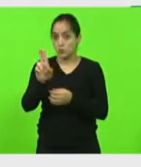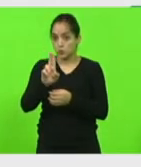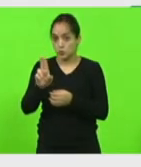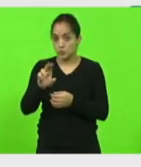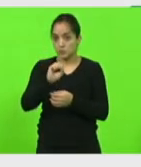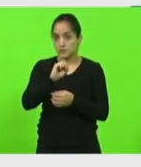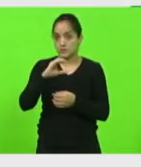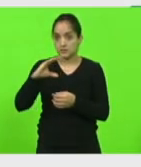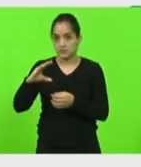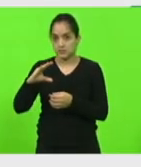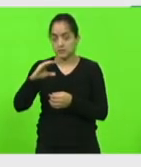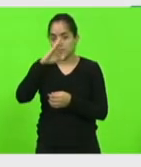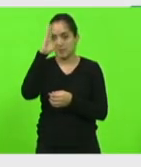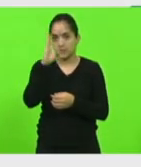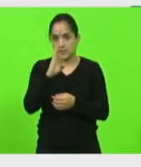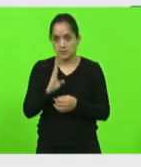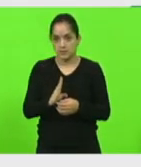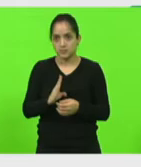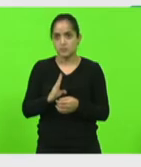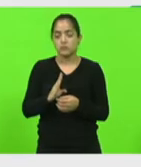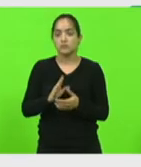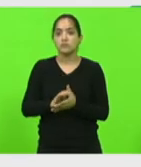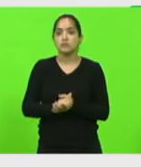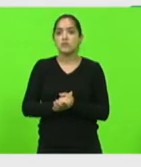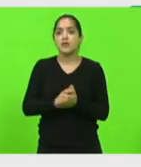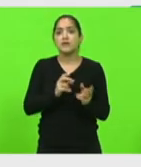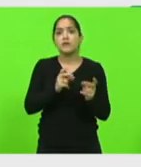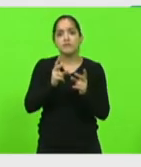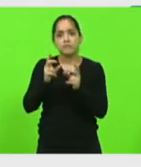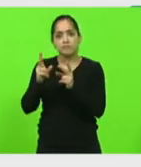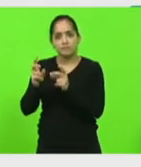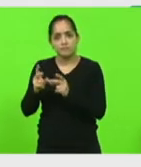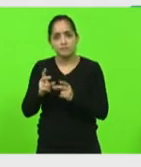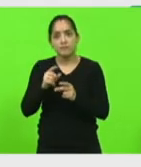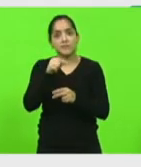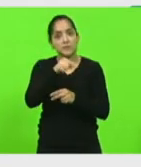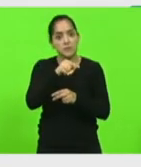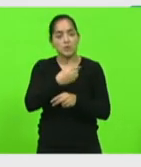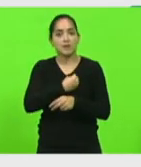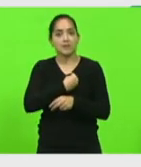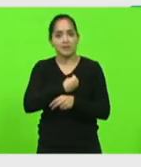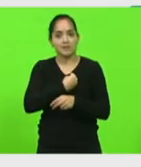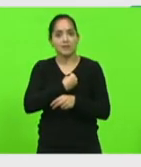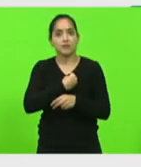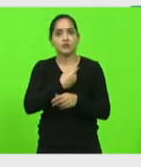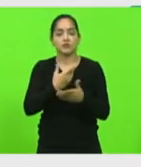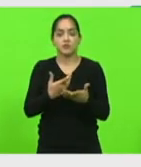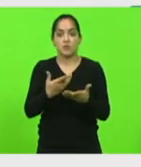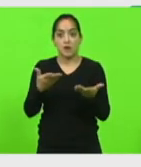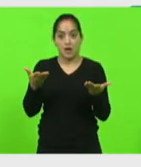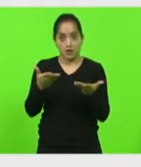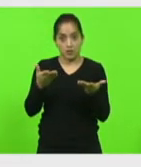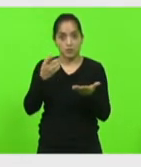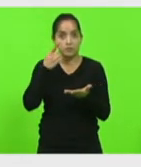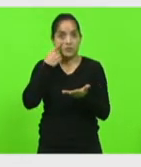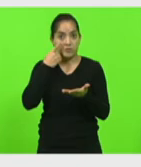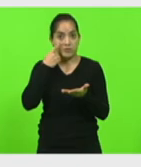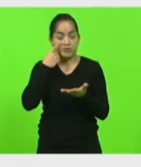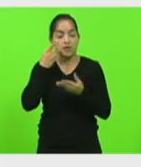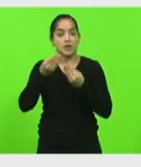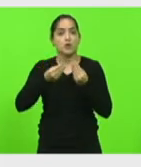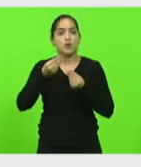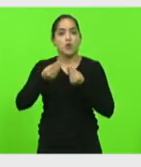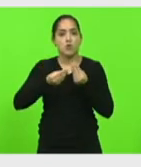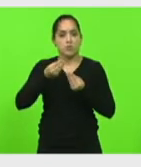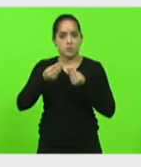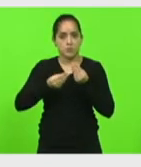Catarina Brasil e mundo afora estão estabelecidos naquela região pois bem vamos agora as rodovias vamos ver como